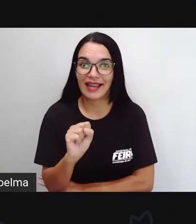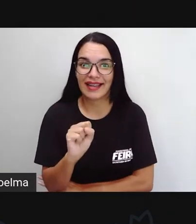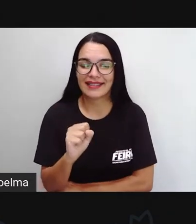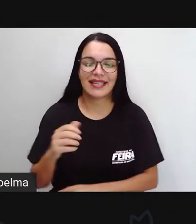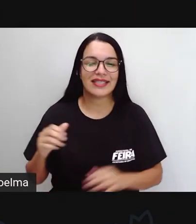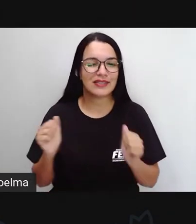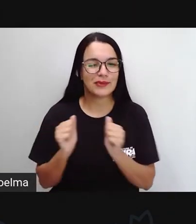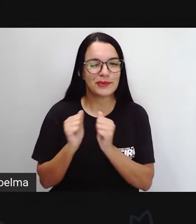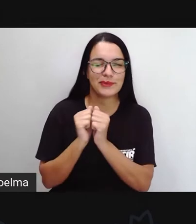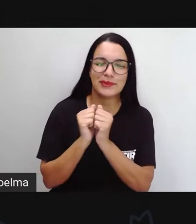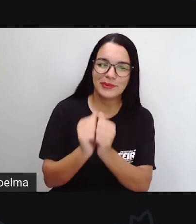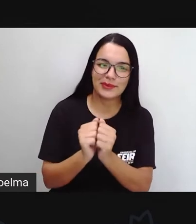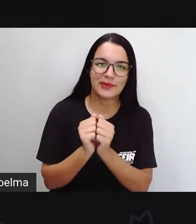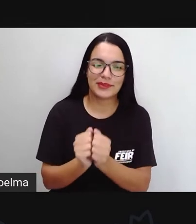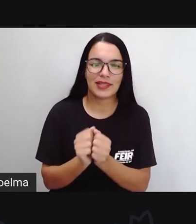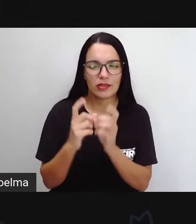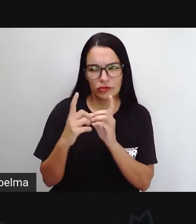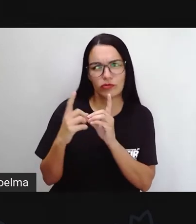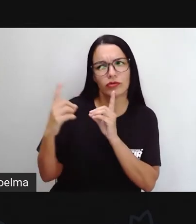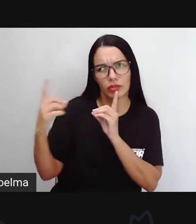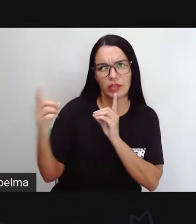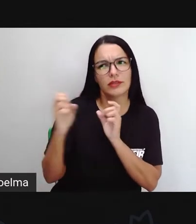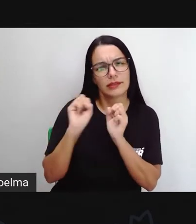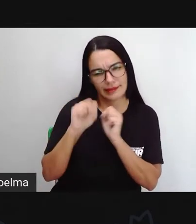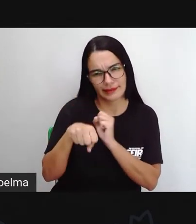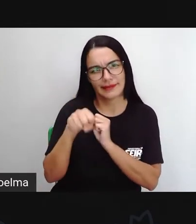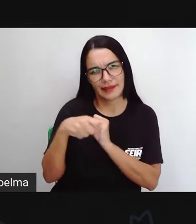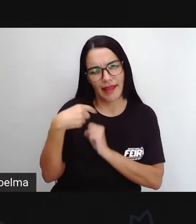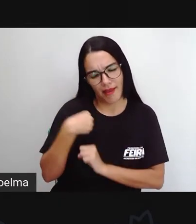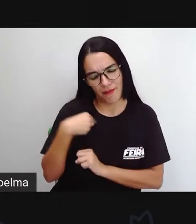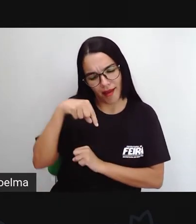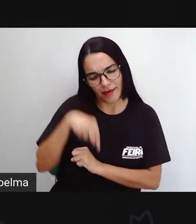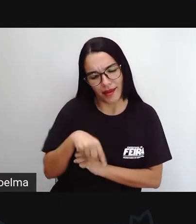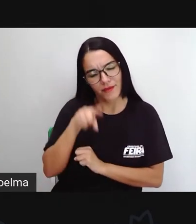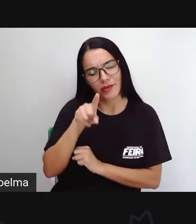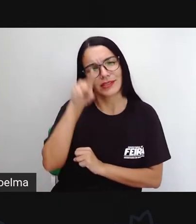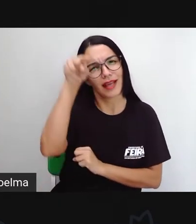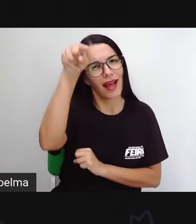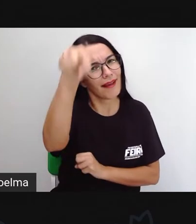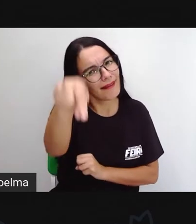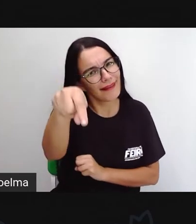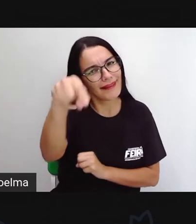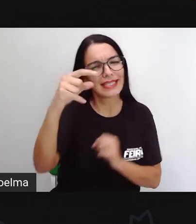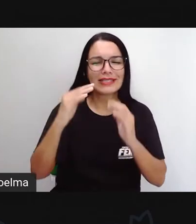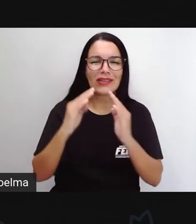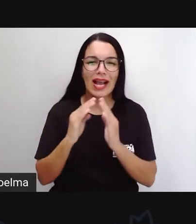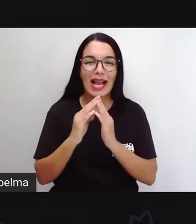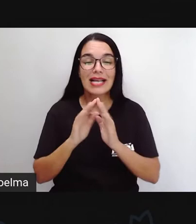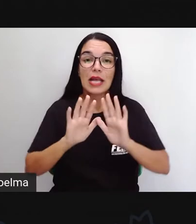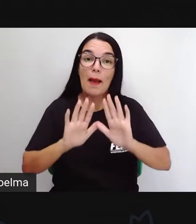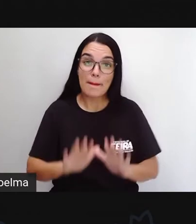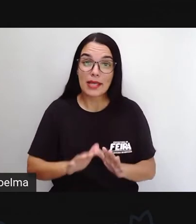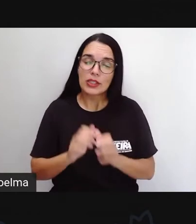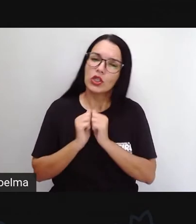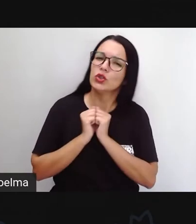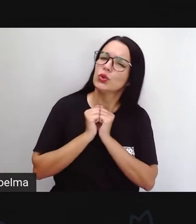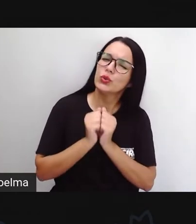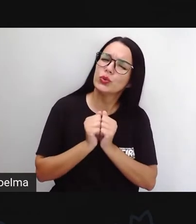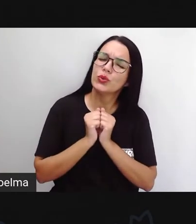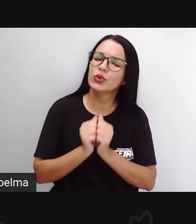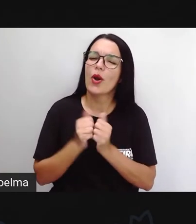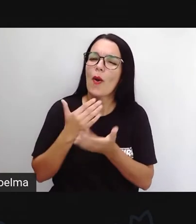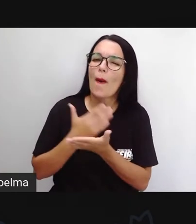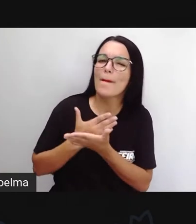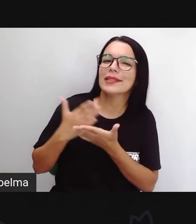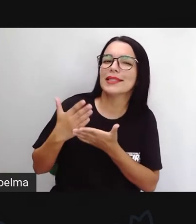é? Juntinhos, mesmo que distantes, mesmo que a pró é do outro lado da tela, mas aqui juntinhos para começarmos mais